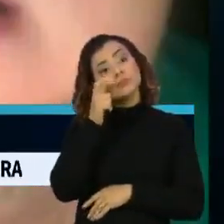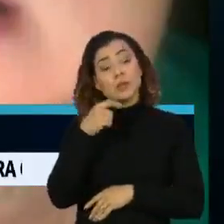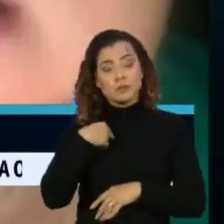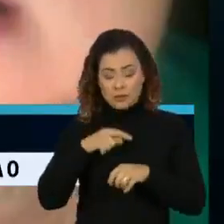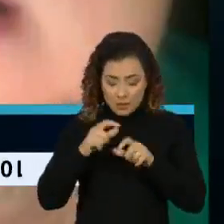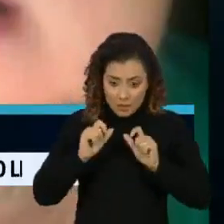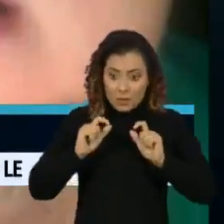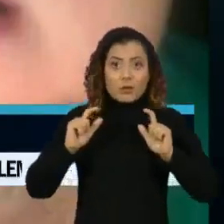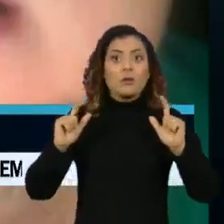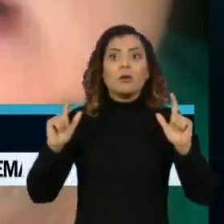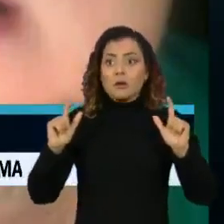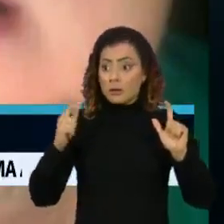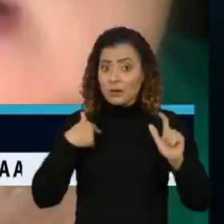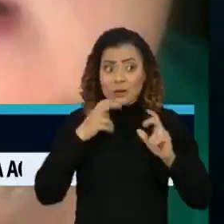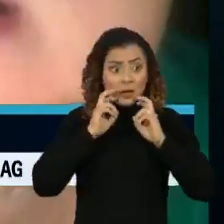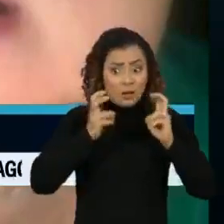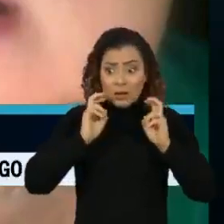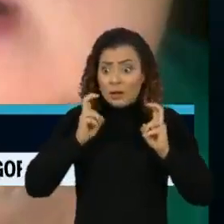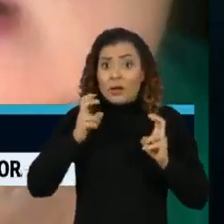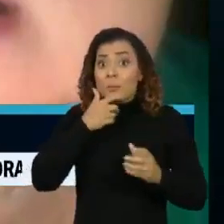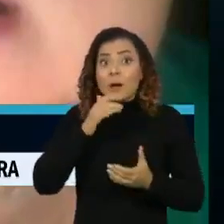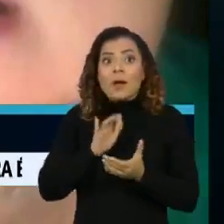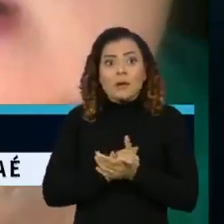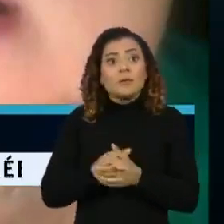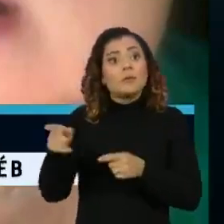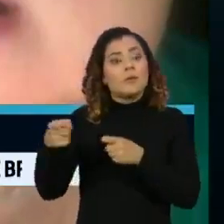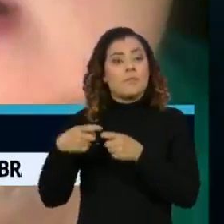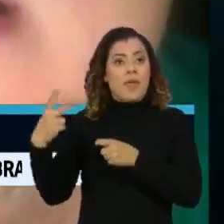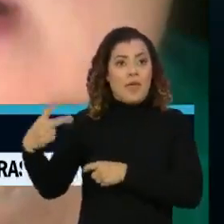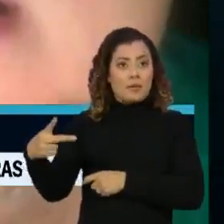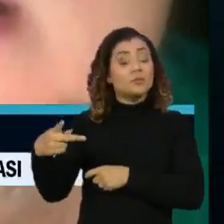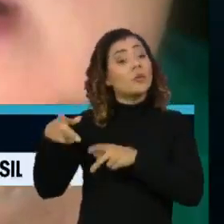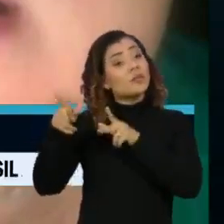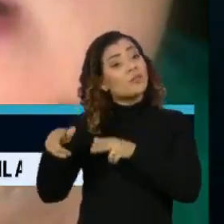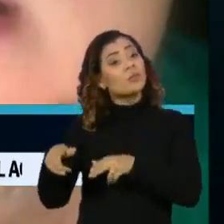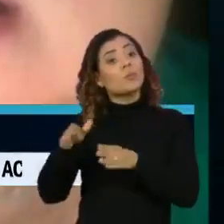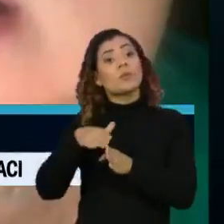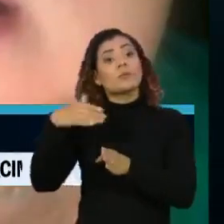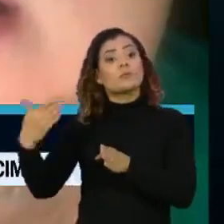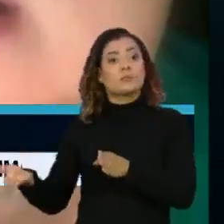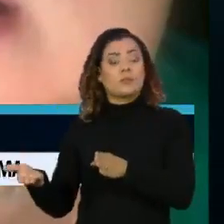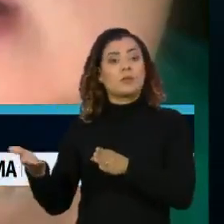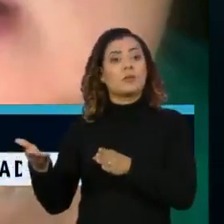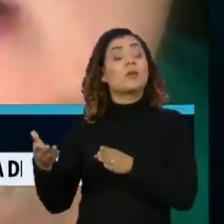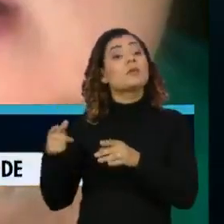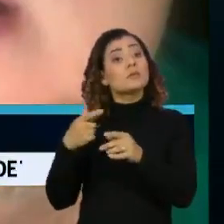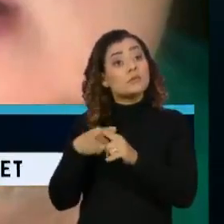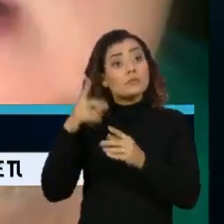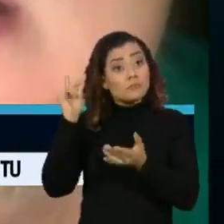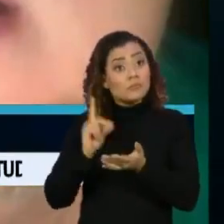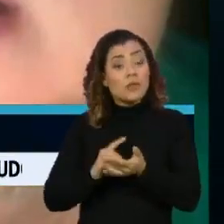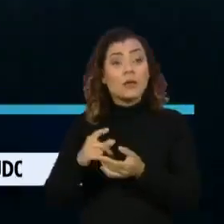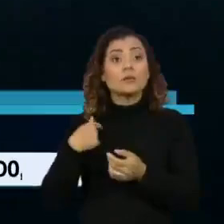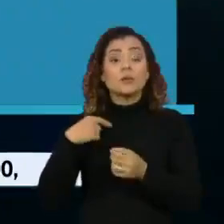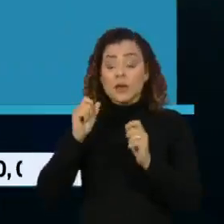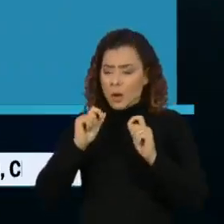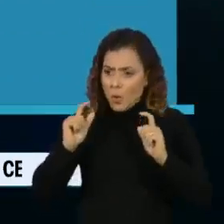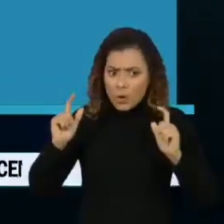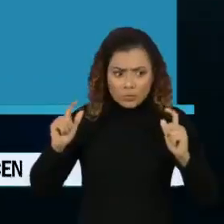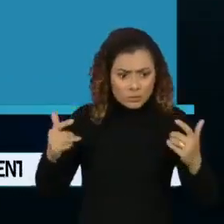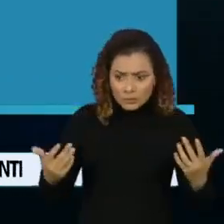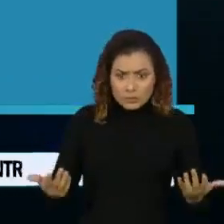acordar, Joyce teria pedido socorro ao marido, que é médico, e dormia num quarto ao lado, onde ela afirma ter acordado.